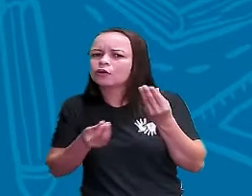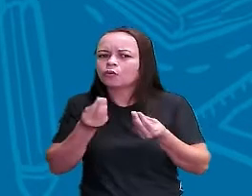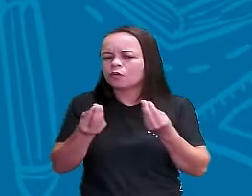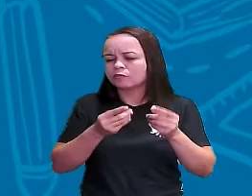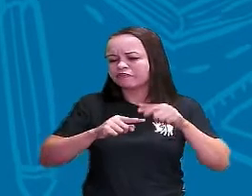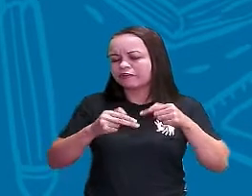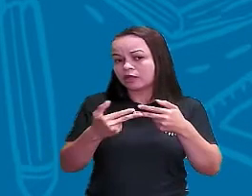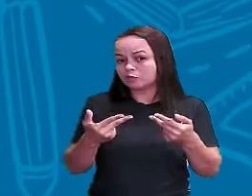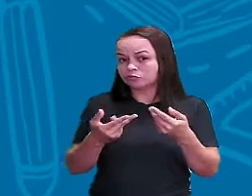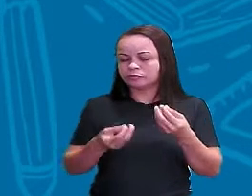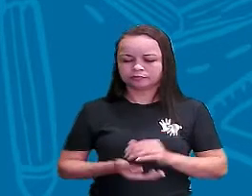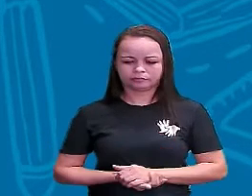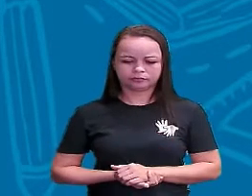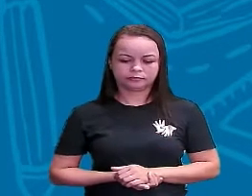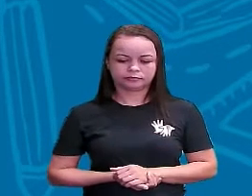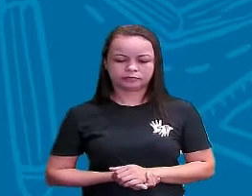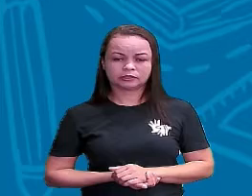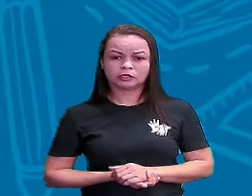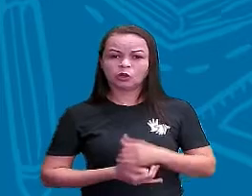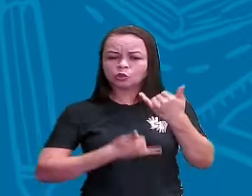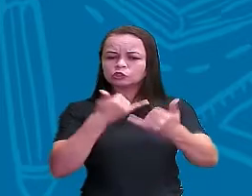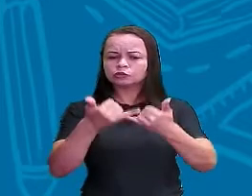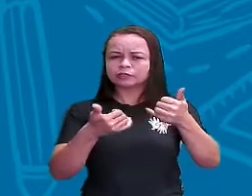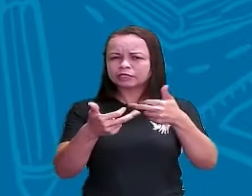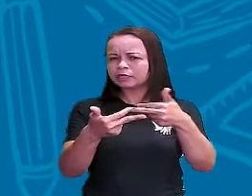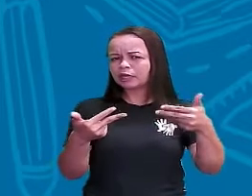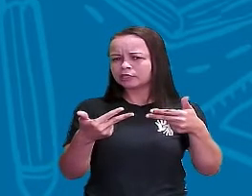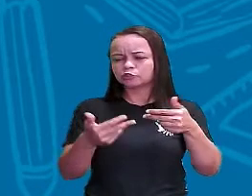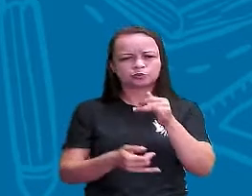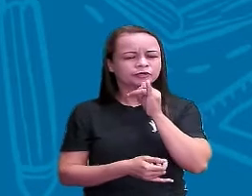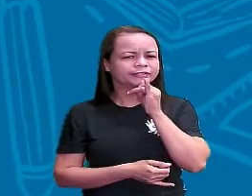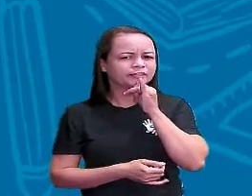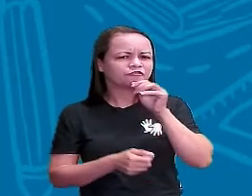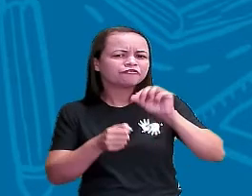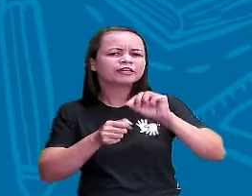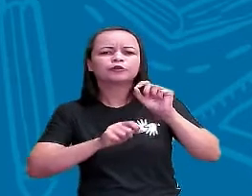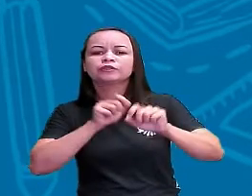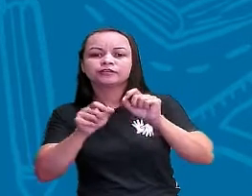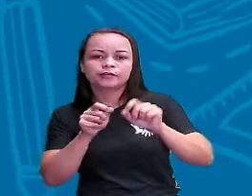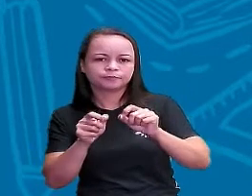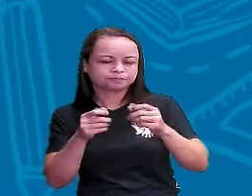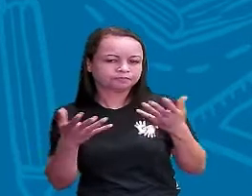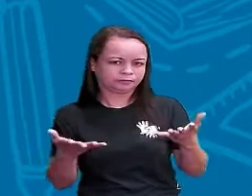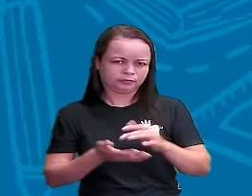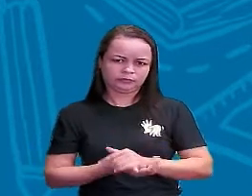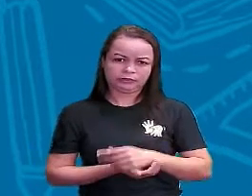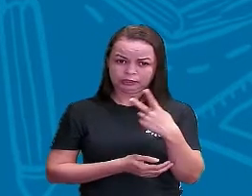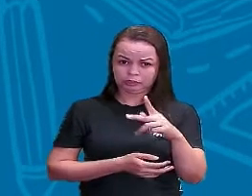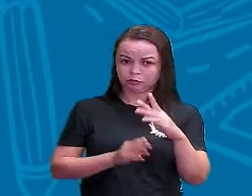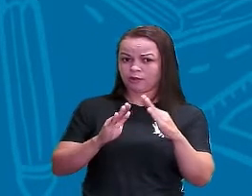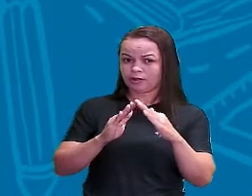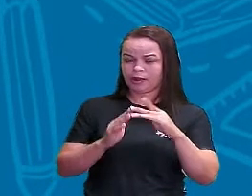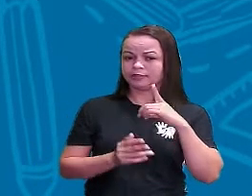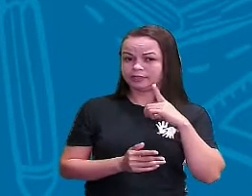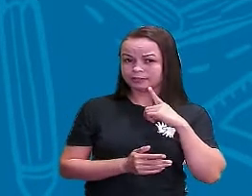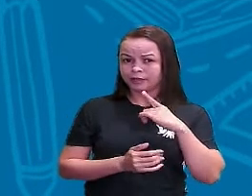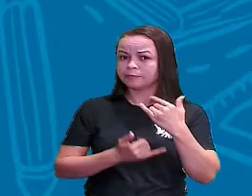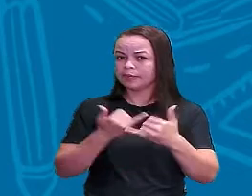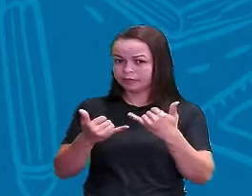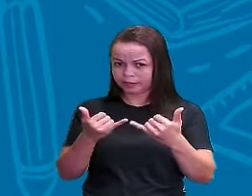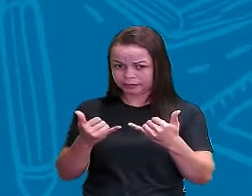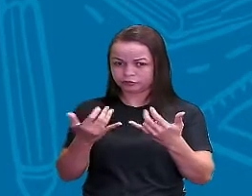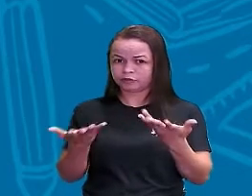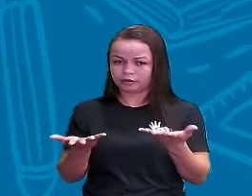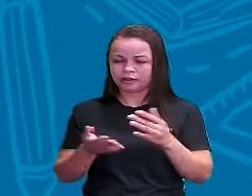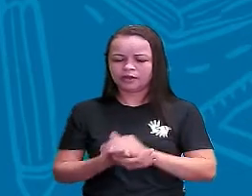Como são feitos os brinquedos, por exemplo? Você tem brinquedos na sua casa Tem aqueles brinquedos eletrônicos E tem os